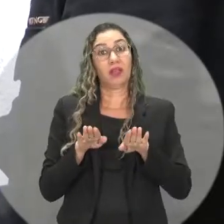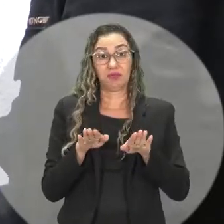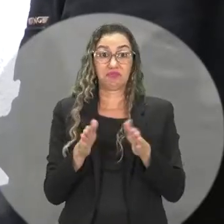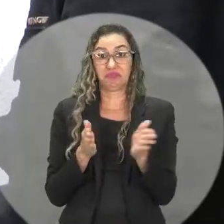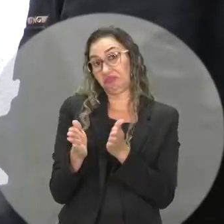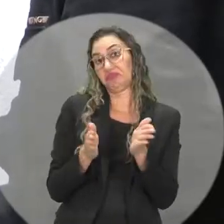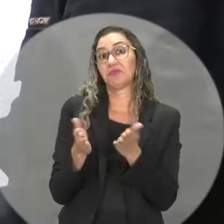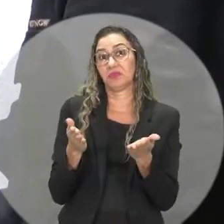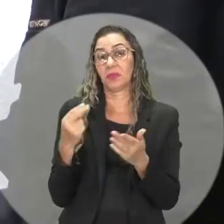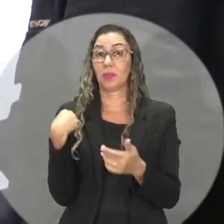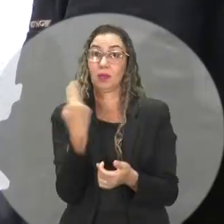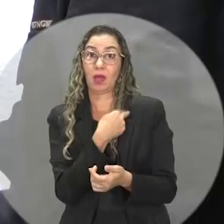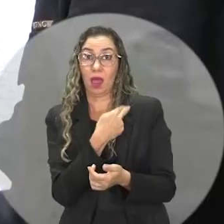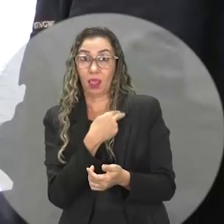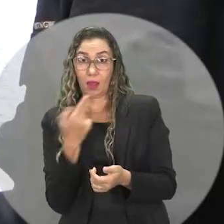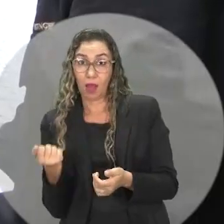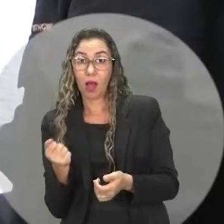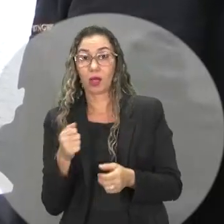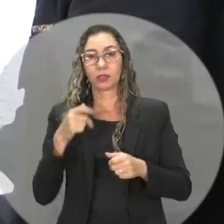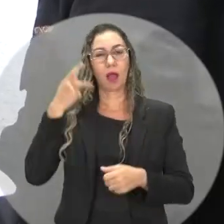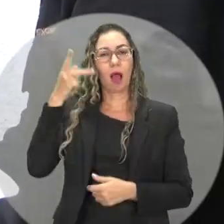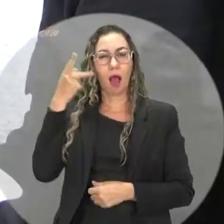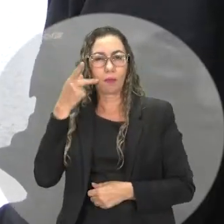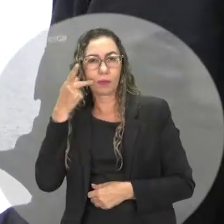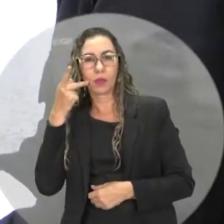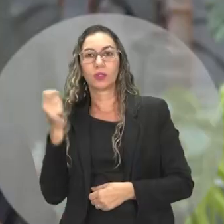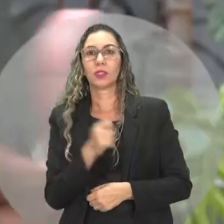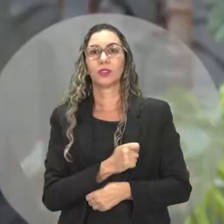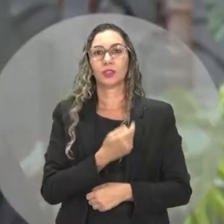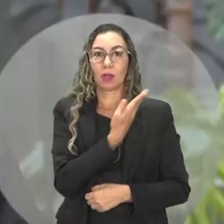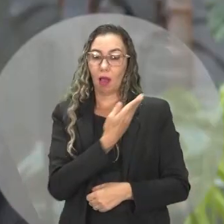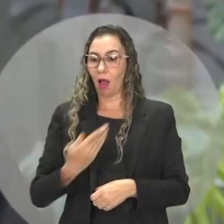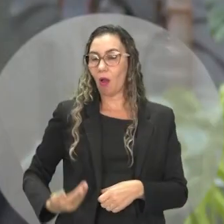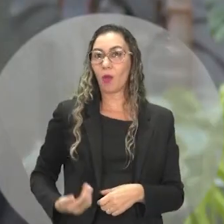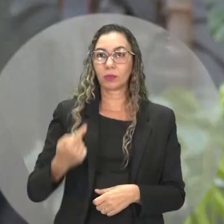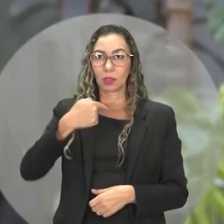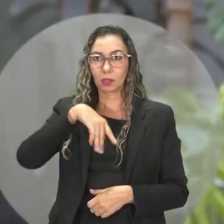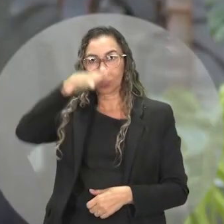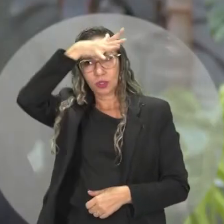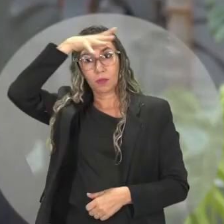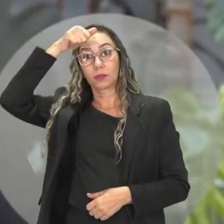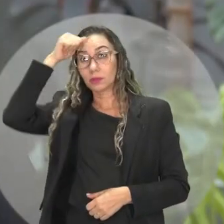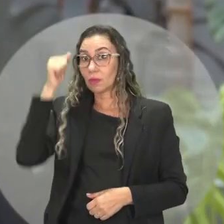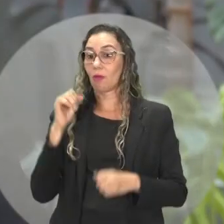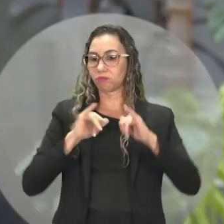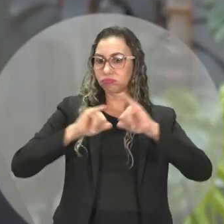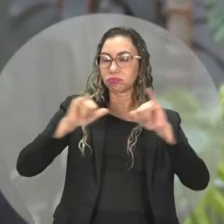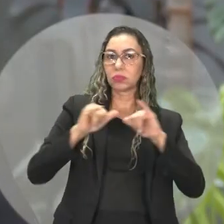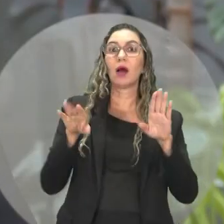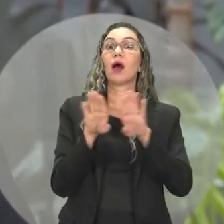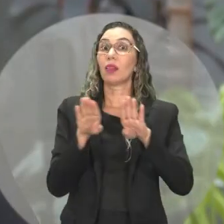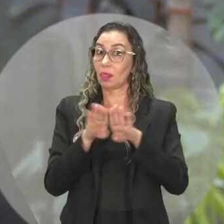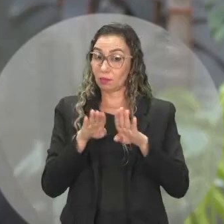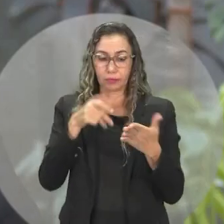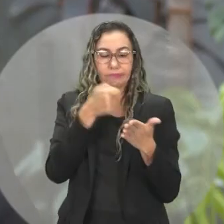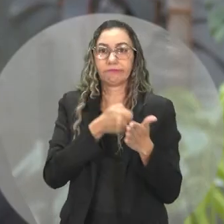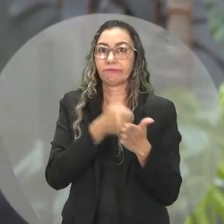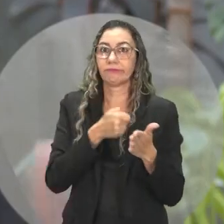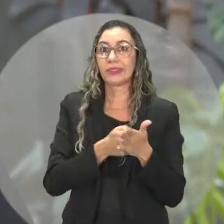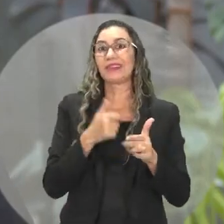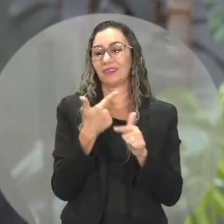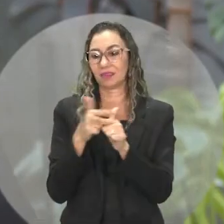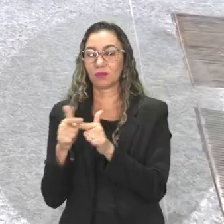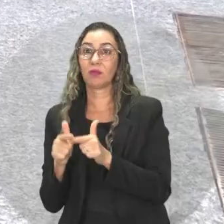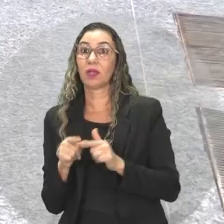de políticas públicas para pessoas com deficiência de Mato Grosso conta que também enfrenta esses problemas. Mesmo assim,